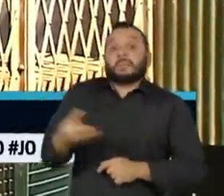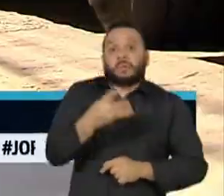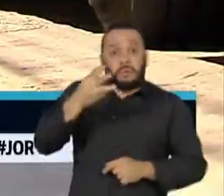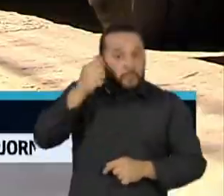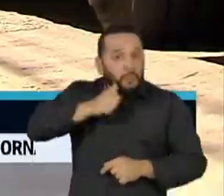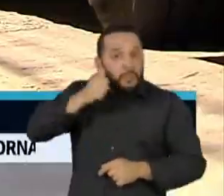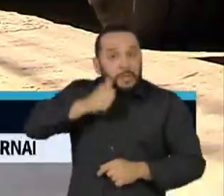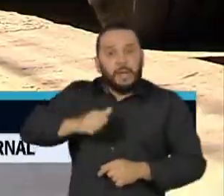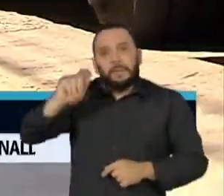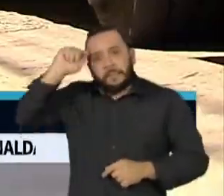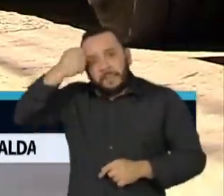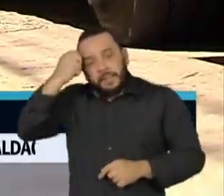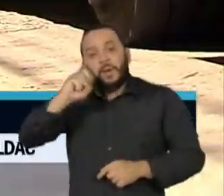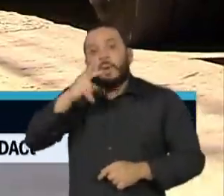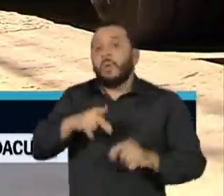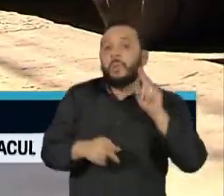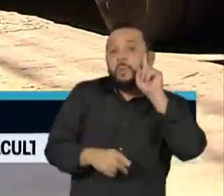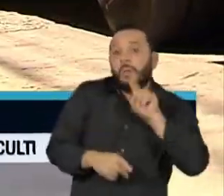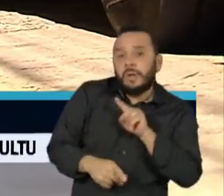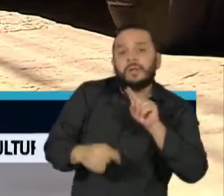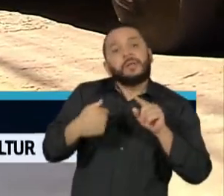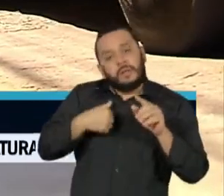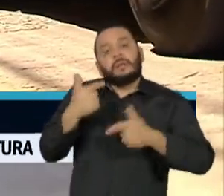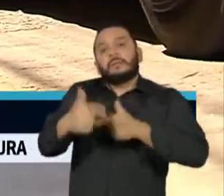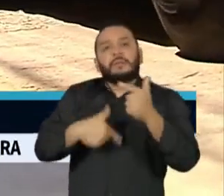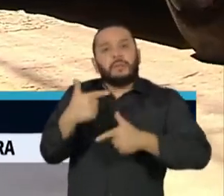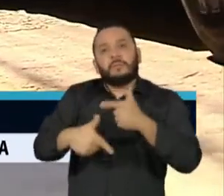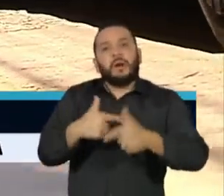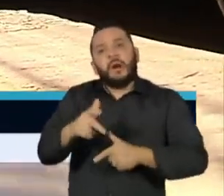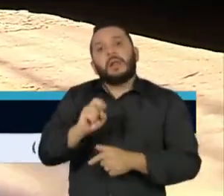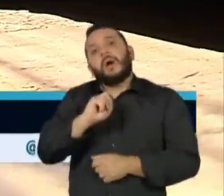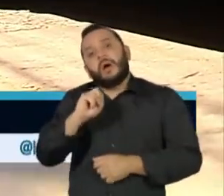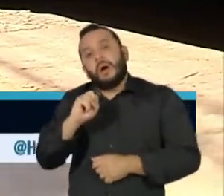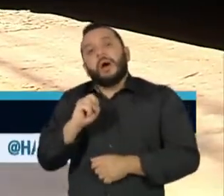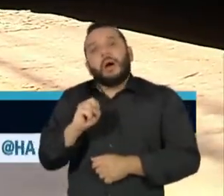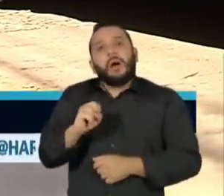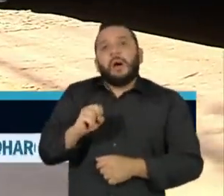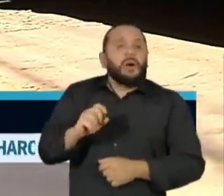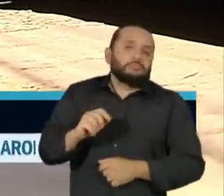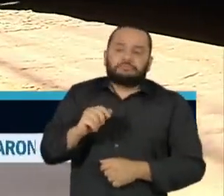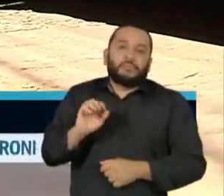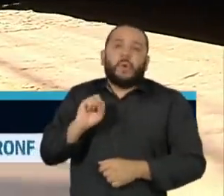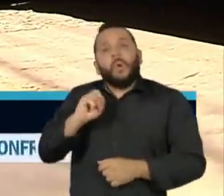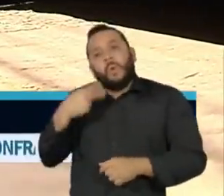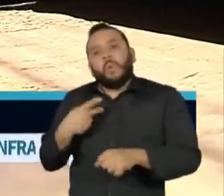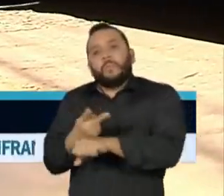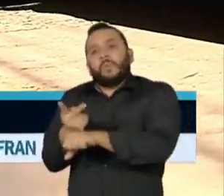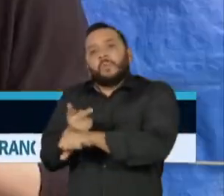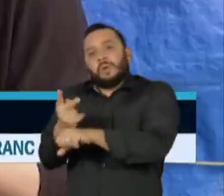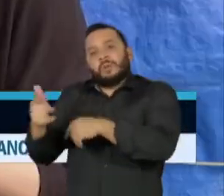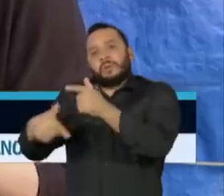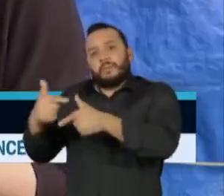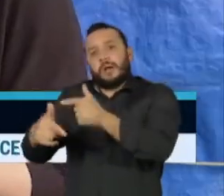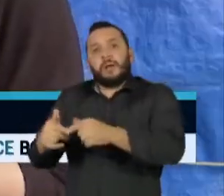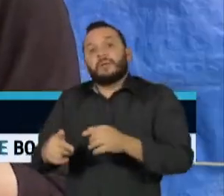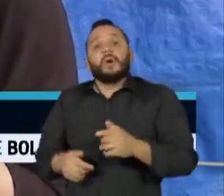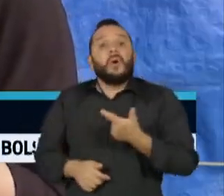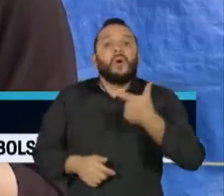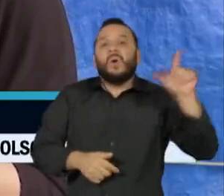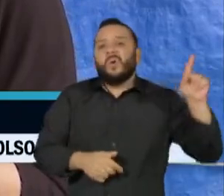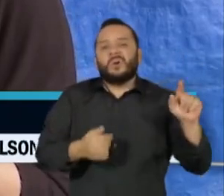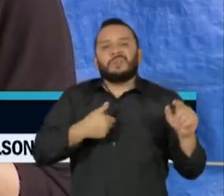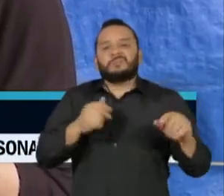pretas ou pardas está ocupada ou buscando emprego. A outra parte está à margem. A